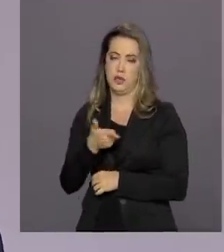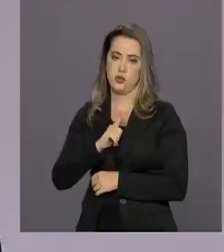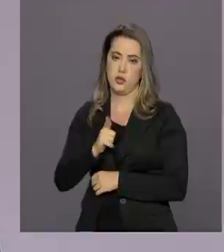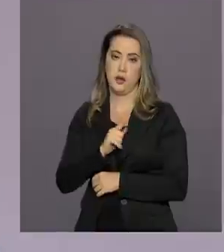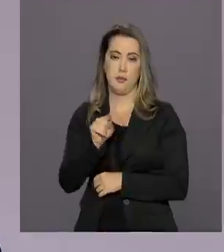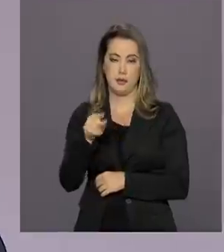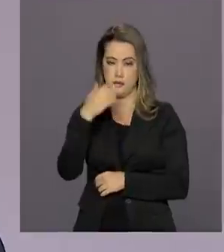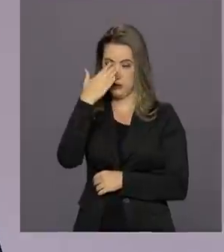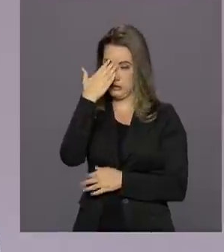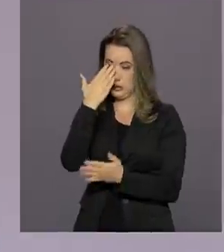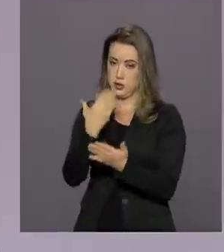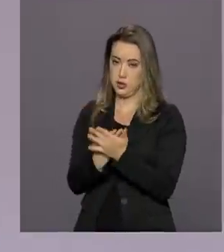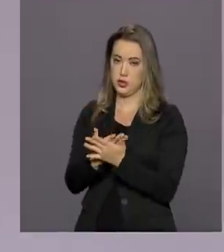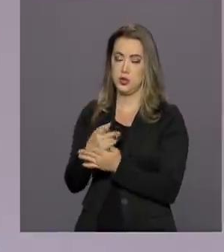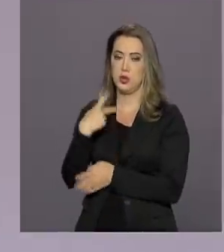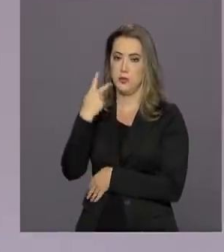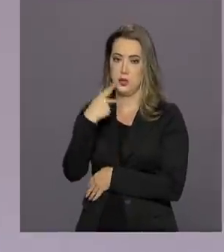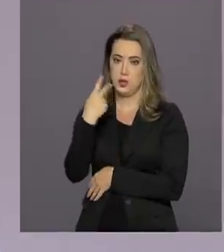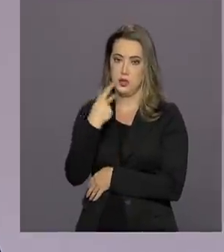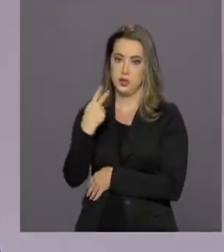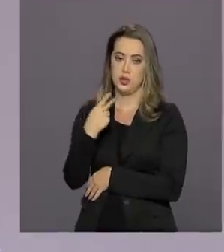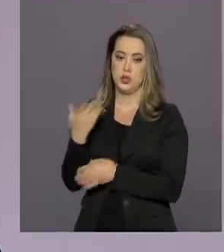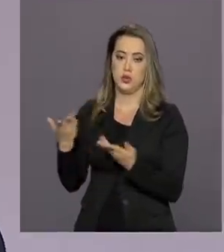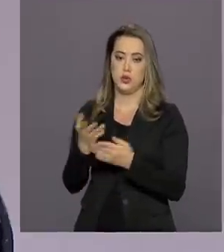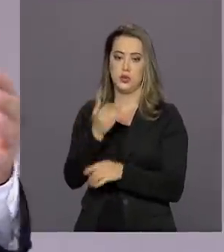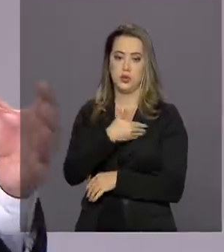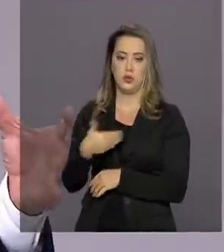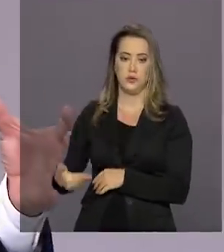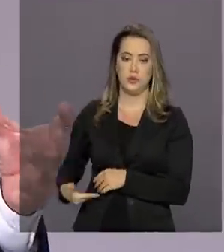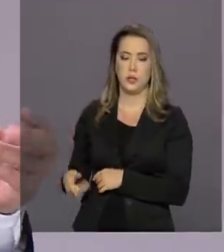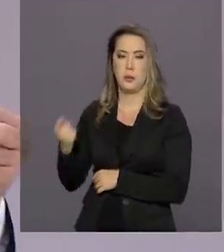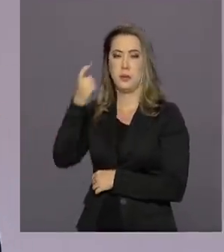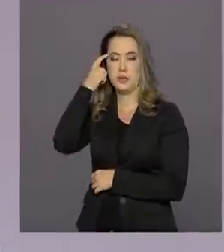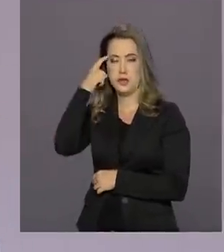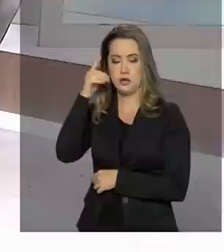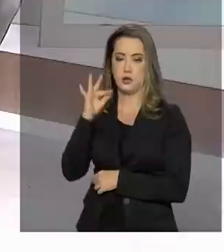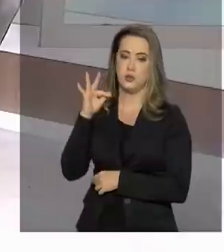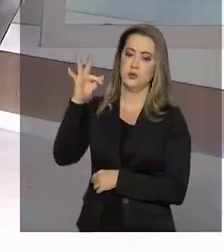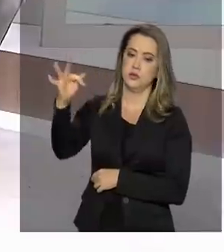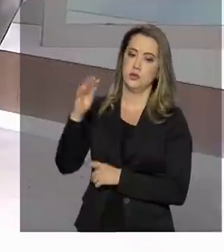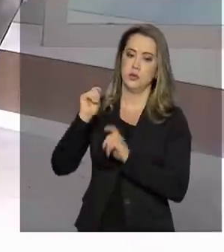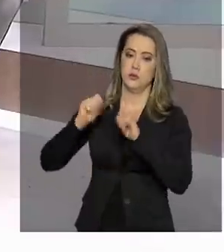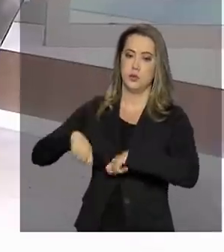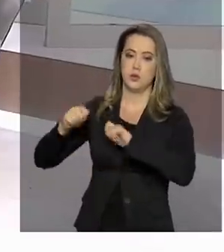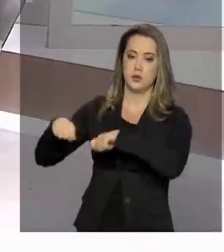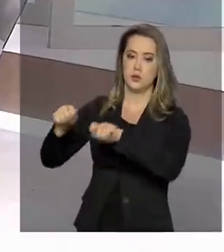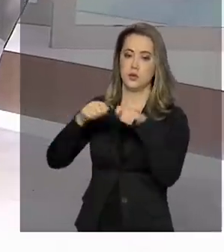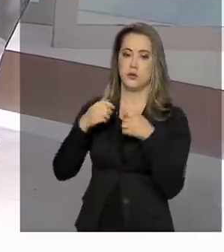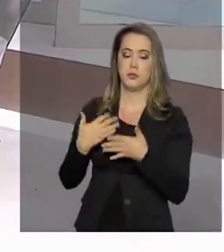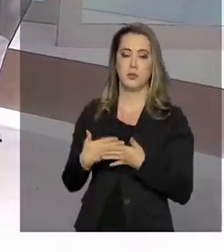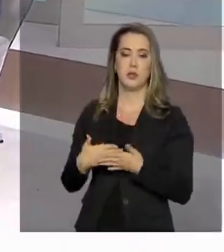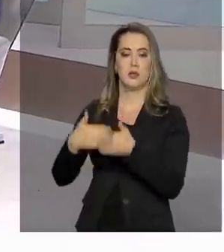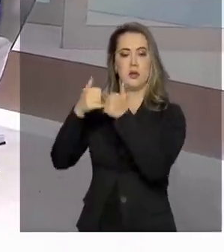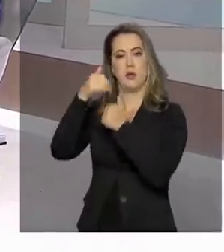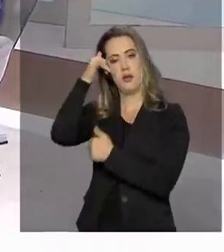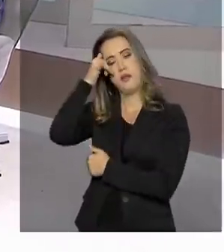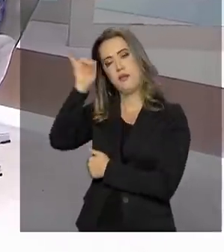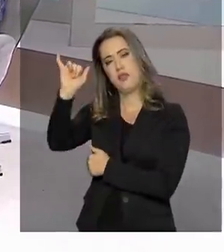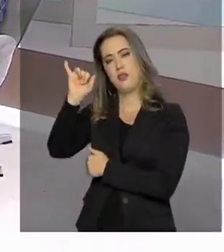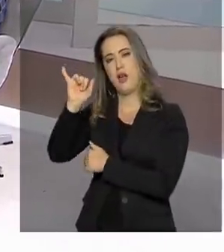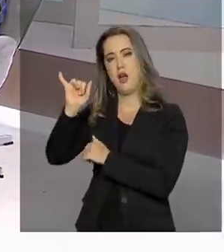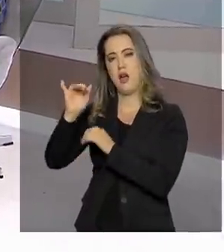se tornando permanente, uma política de Estado pensada em longo prazo, ele possa, de uma forma melhor, combater as